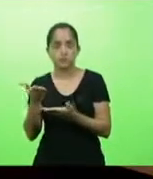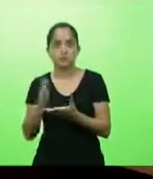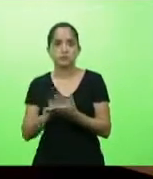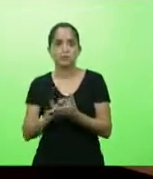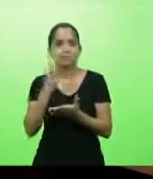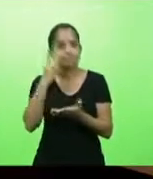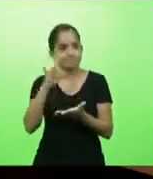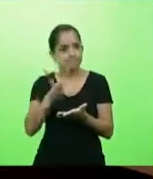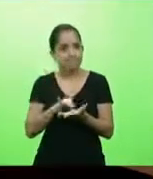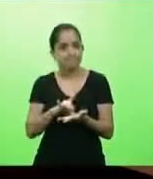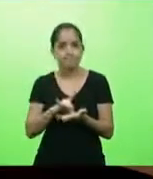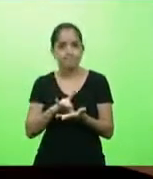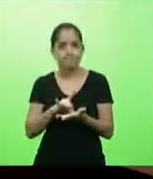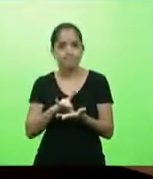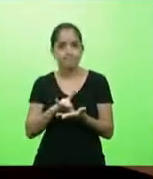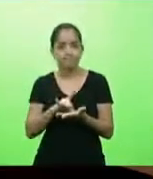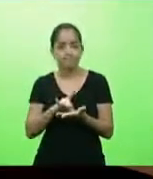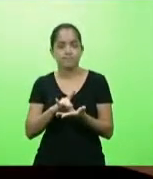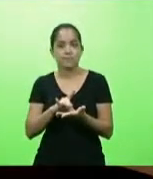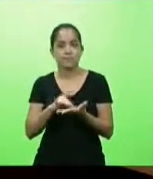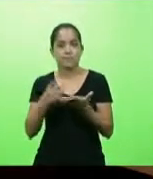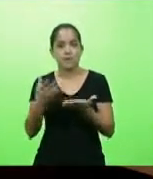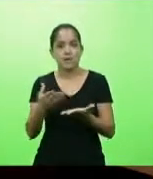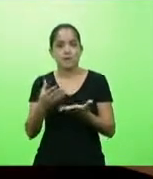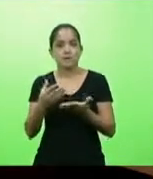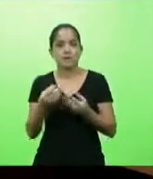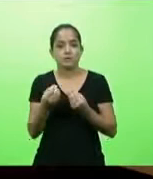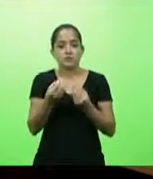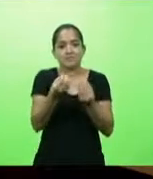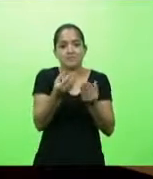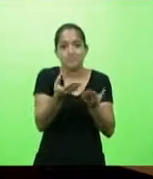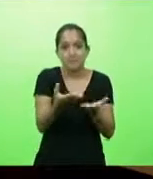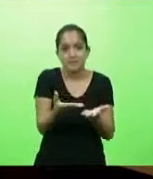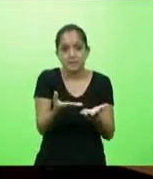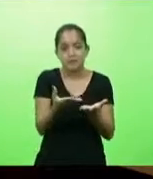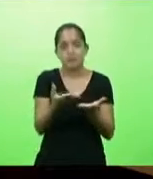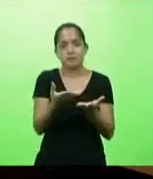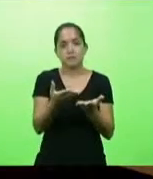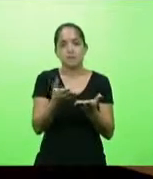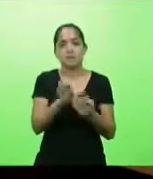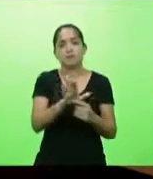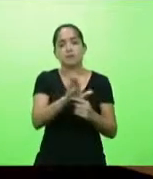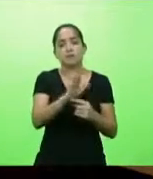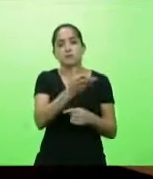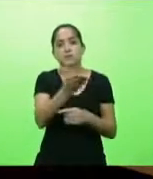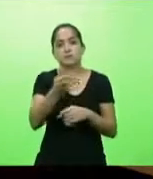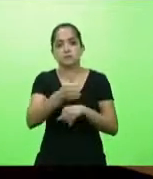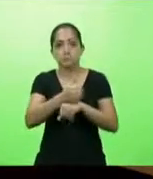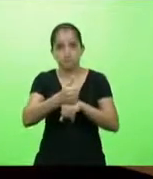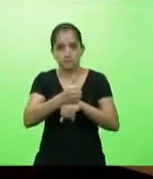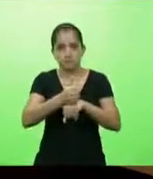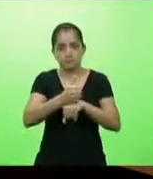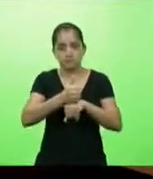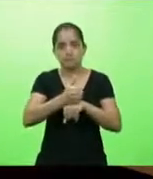reconhecimento, que é uma, através de uma gratificação para estes profissionais, os quais aqui